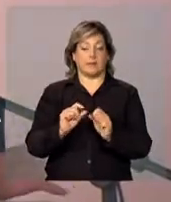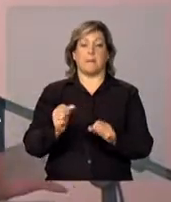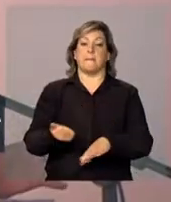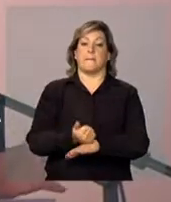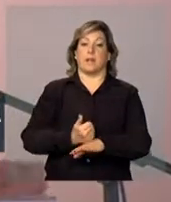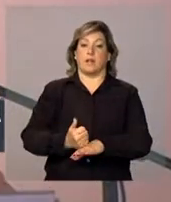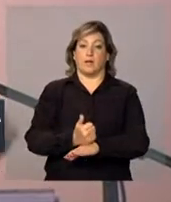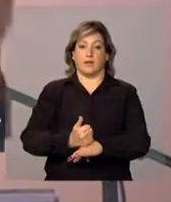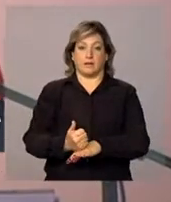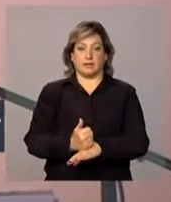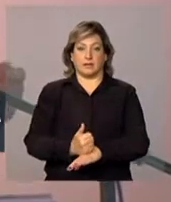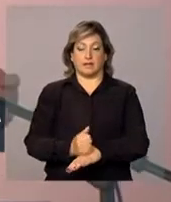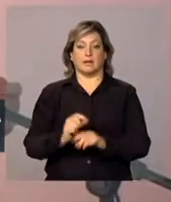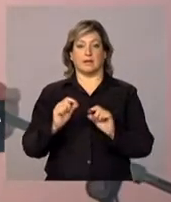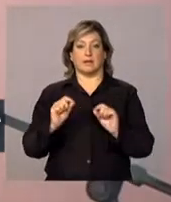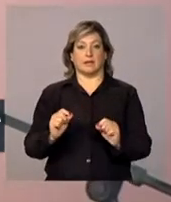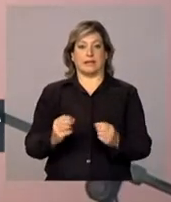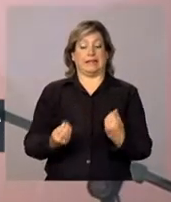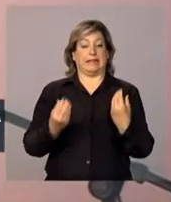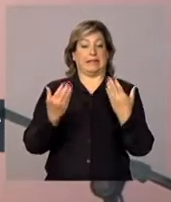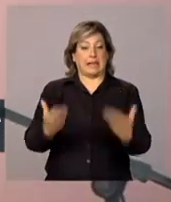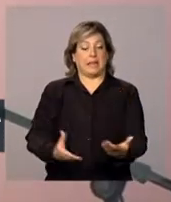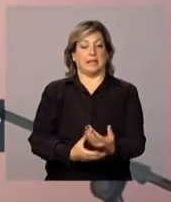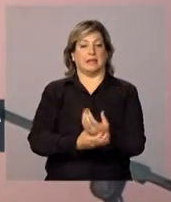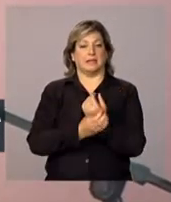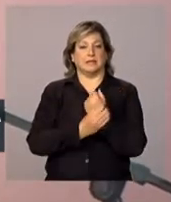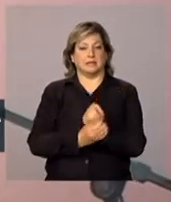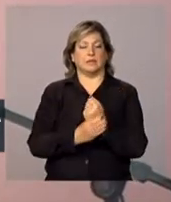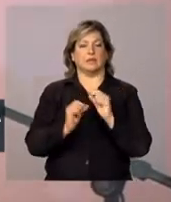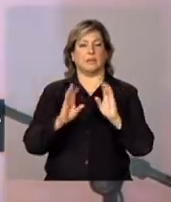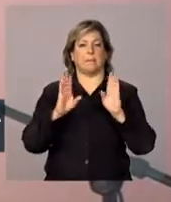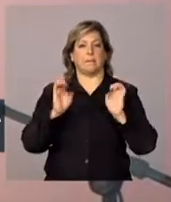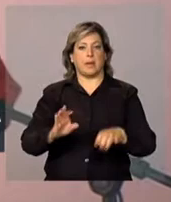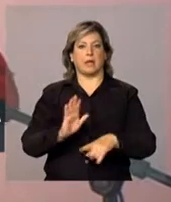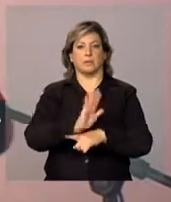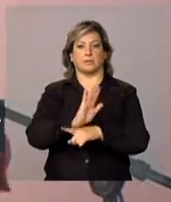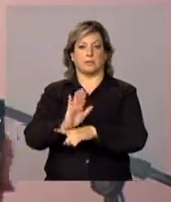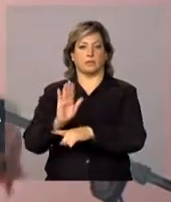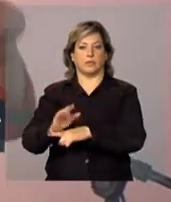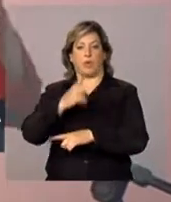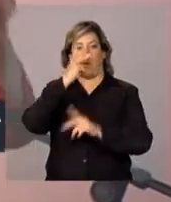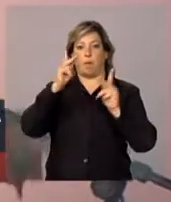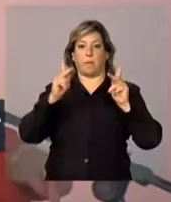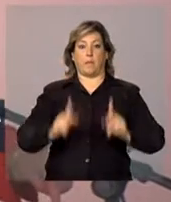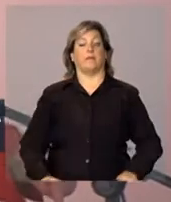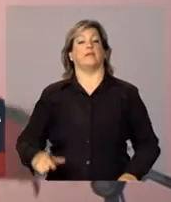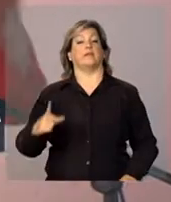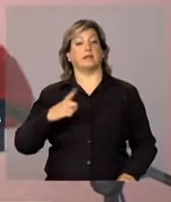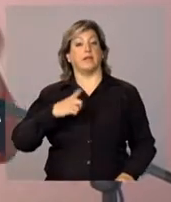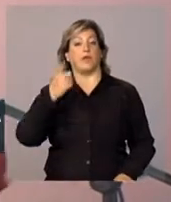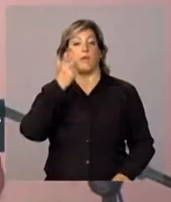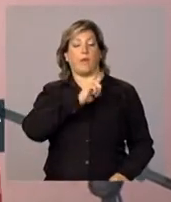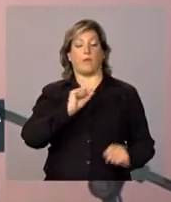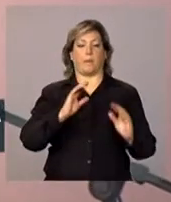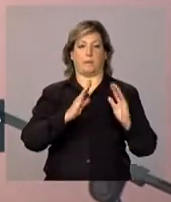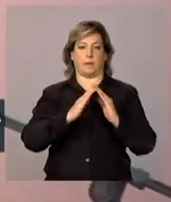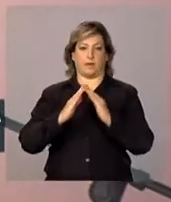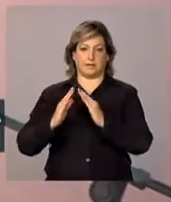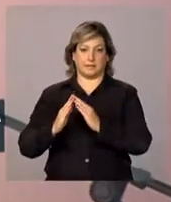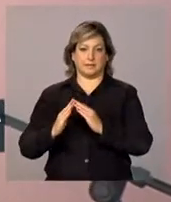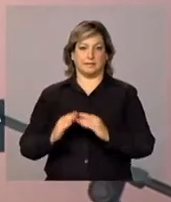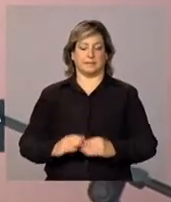melhorar e de assegurar cada vez mais que o nosso povo tenha acesso à moradia.